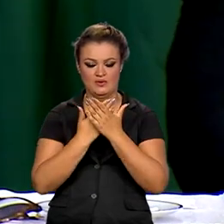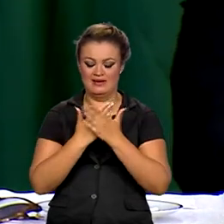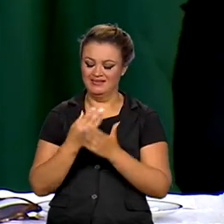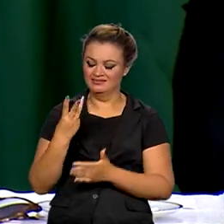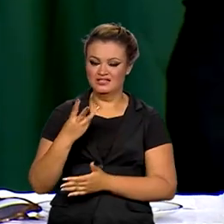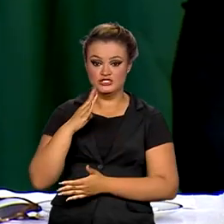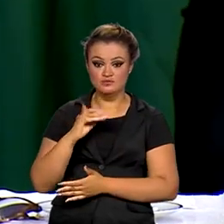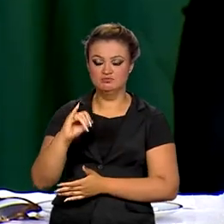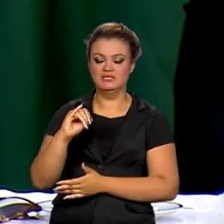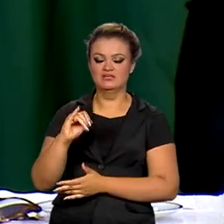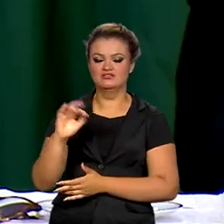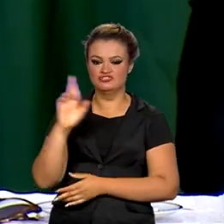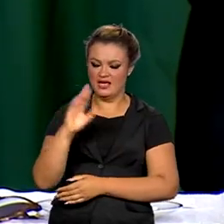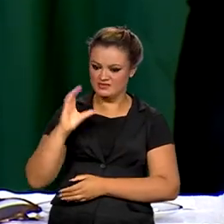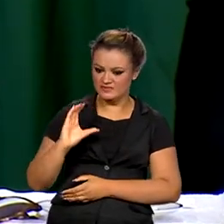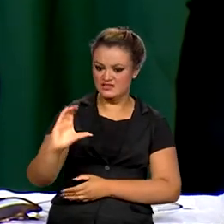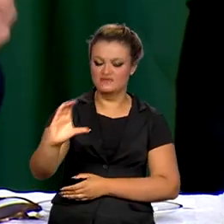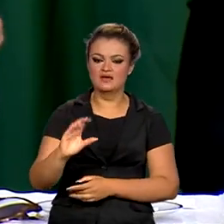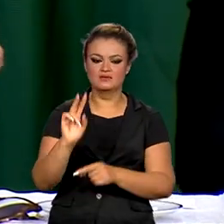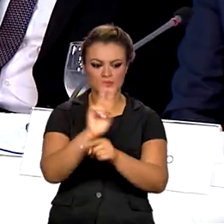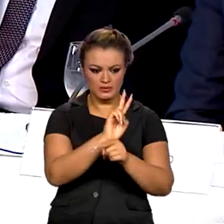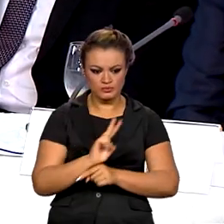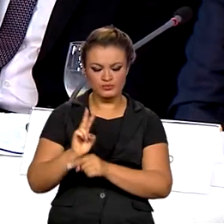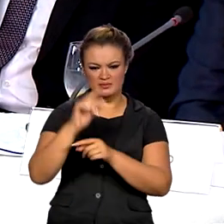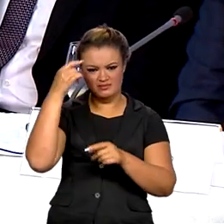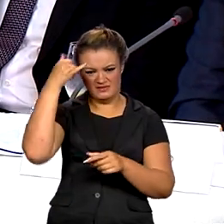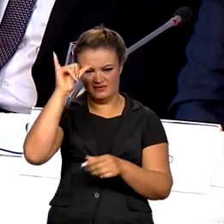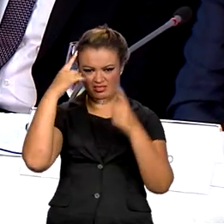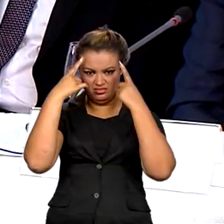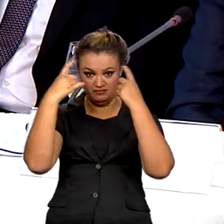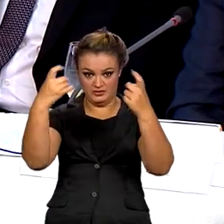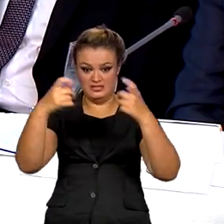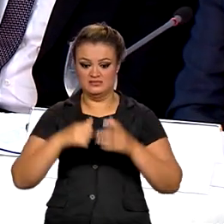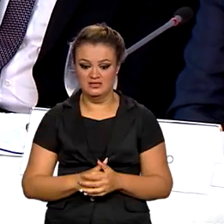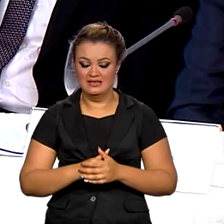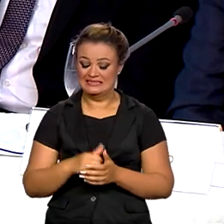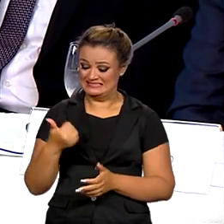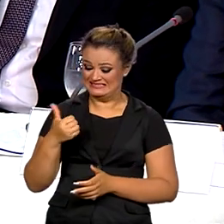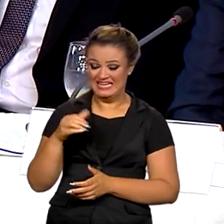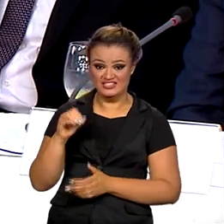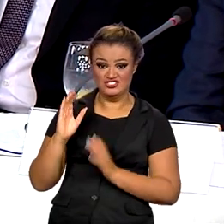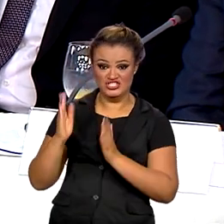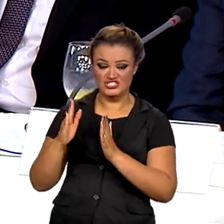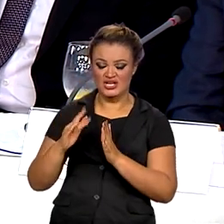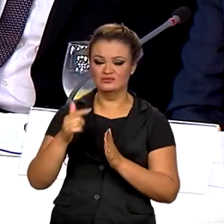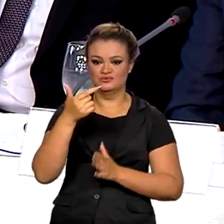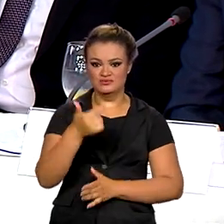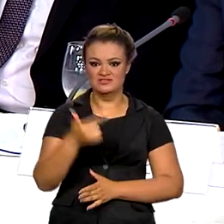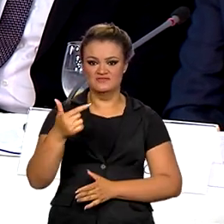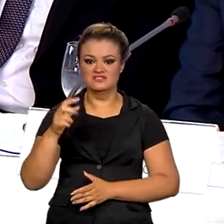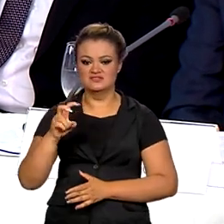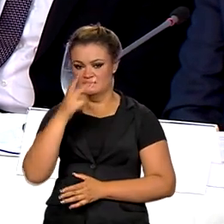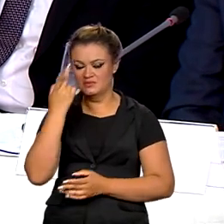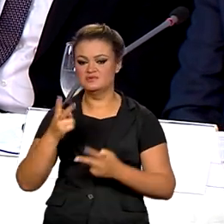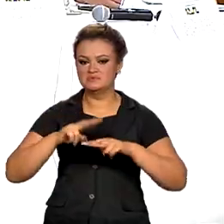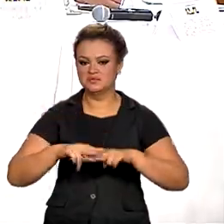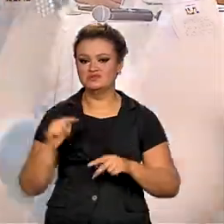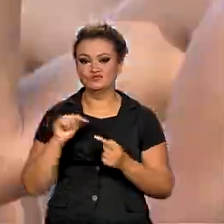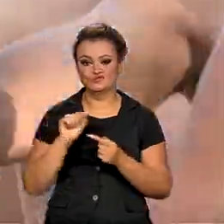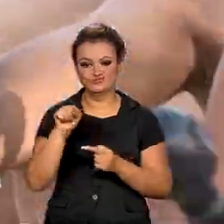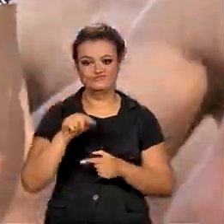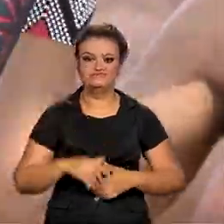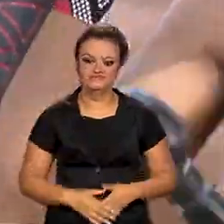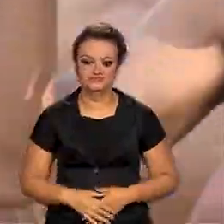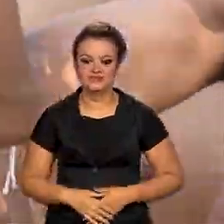bilhões de reais vão ser destinados para prevenção à violência. Nos últimos 10 dias, 225 pessoas foram presas.